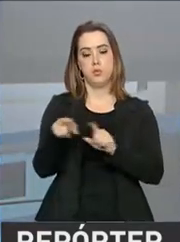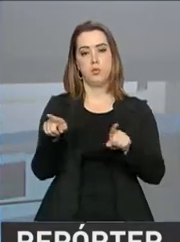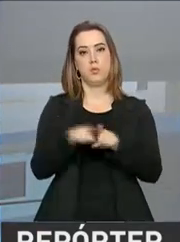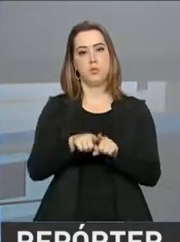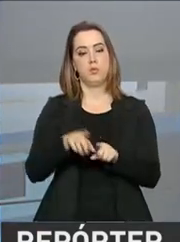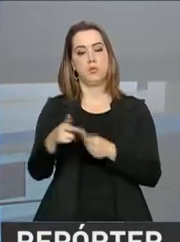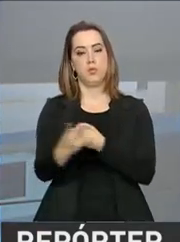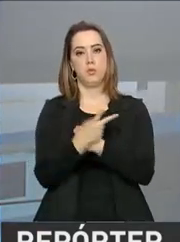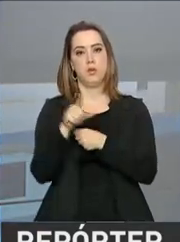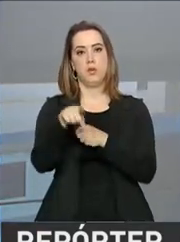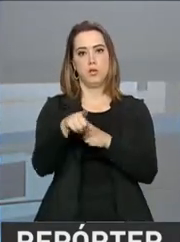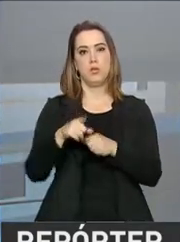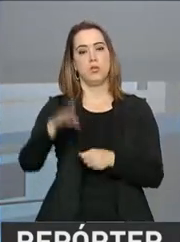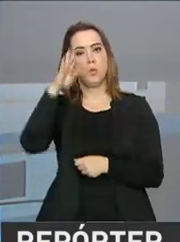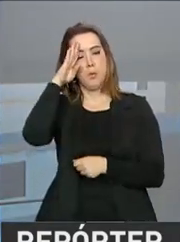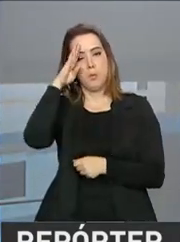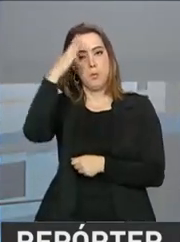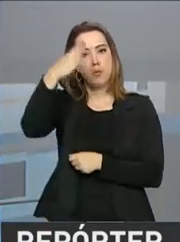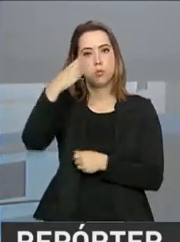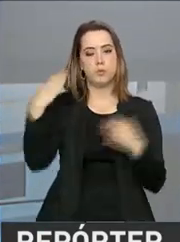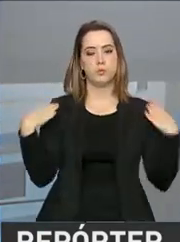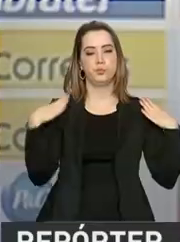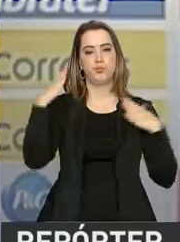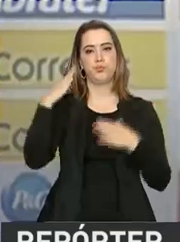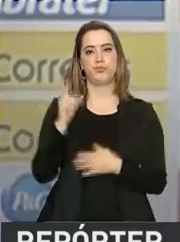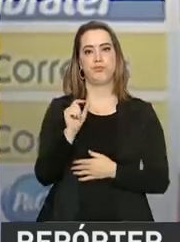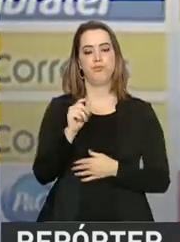da Marinha. Ele falou da importância desse apoio.